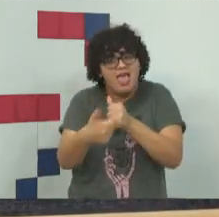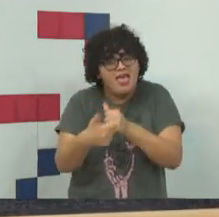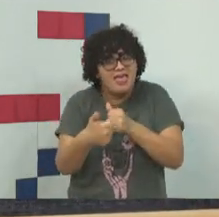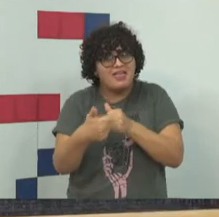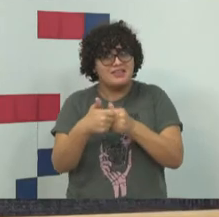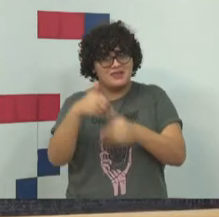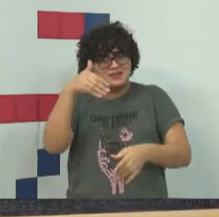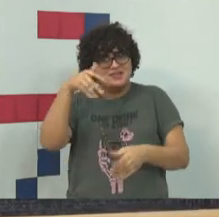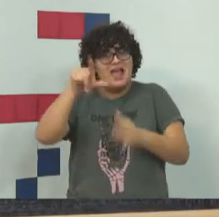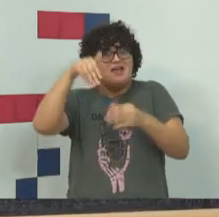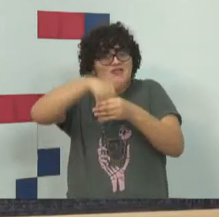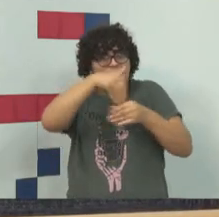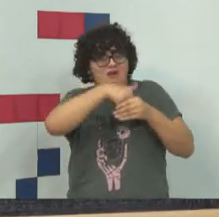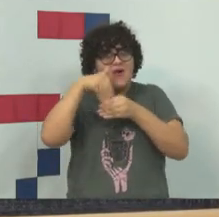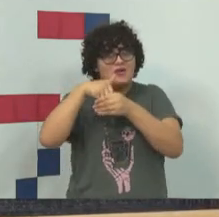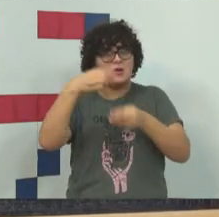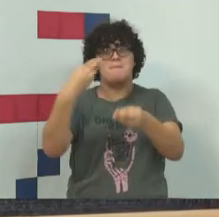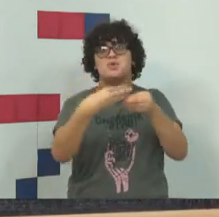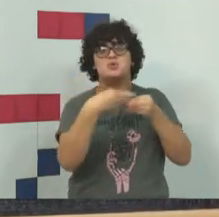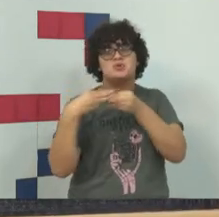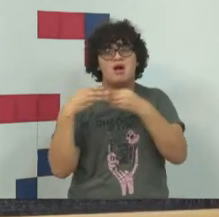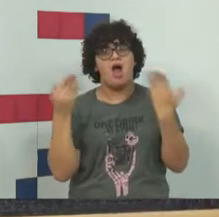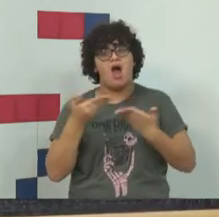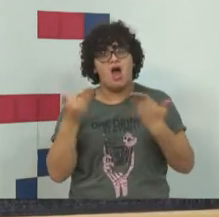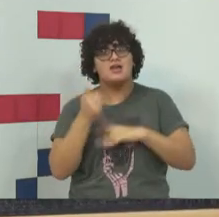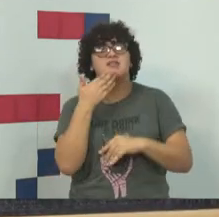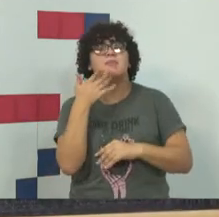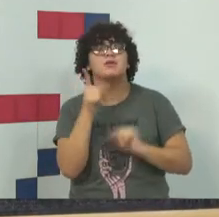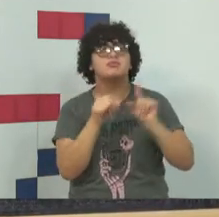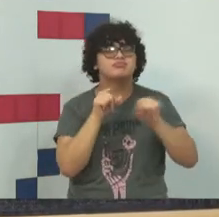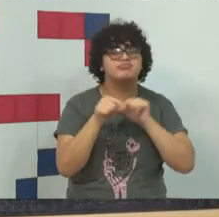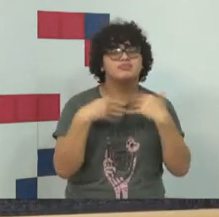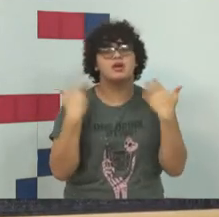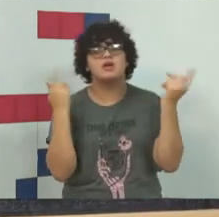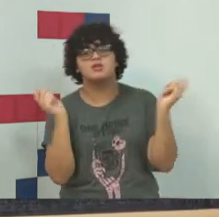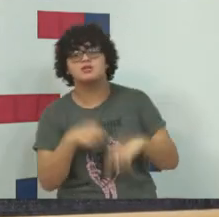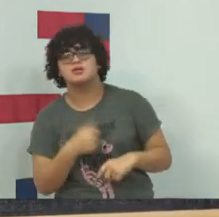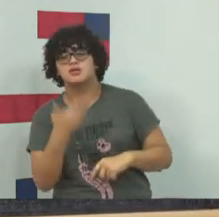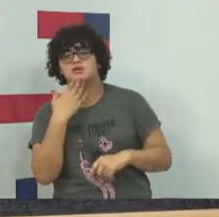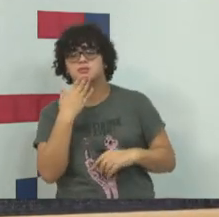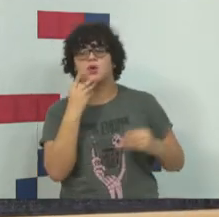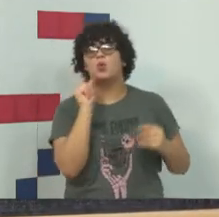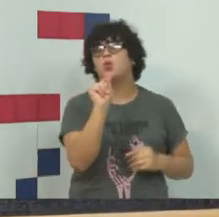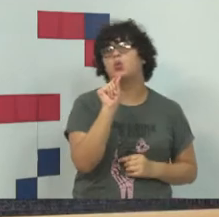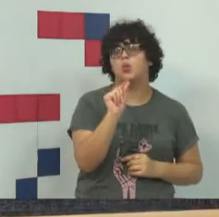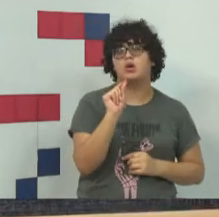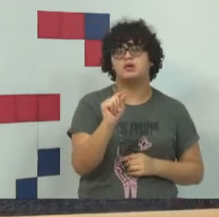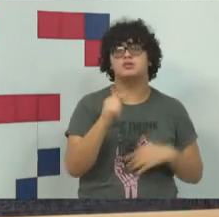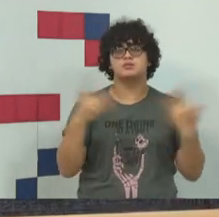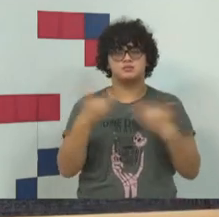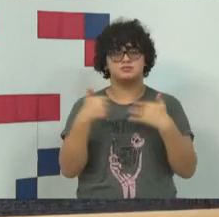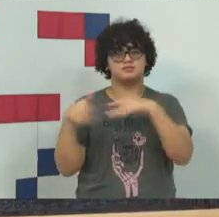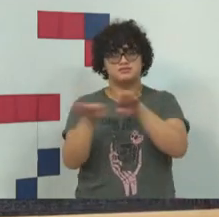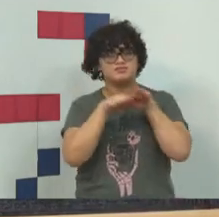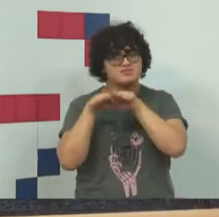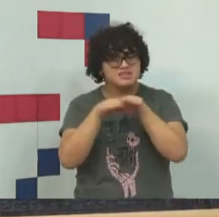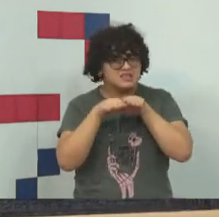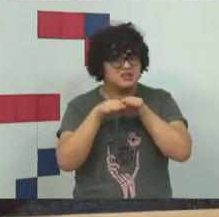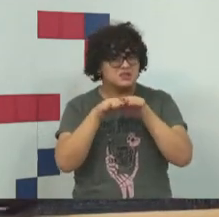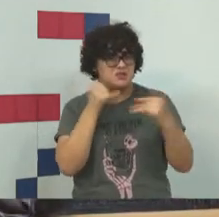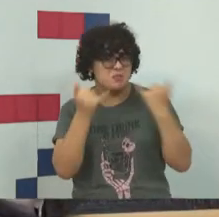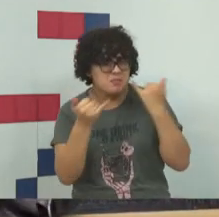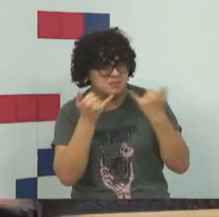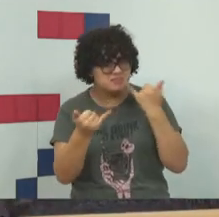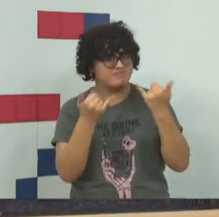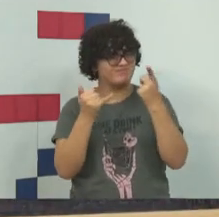É que toda vez que você chega perto de eleições e você verifica circunstâncias em que a desinformação serve